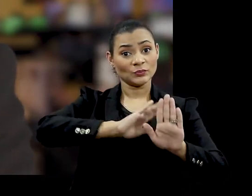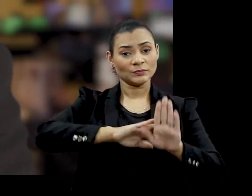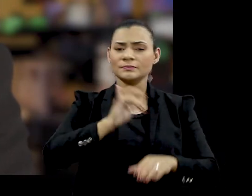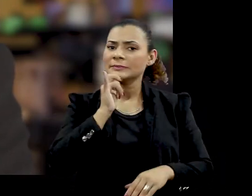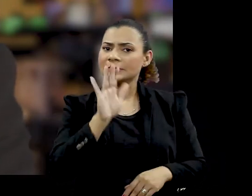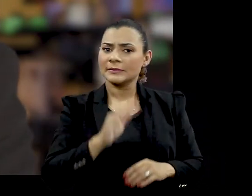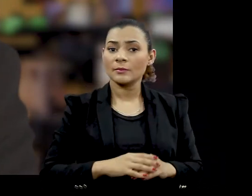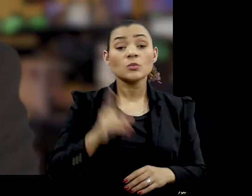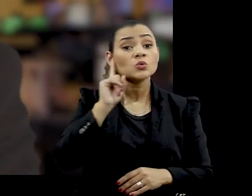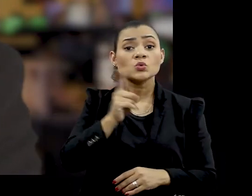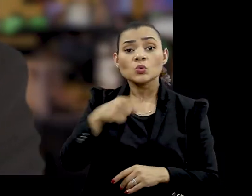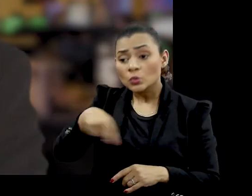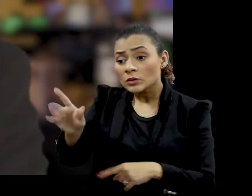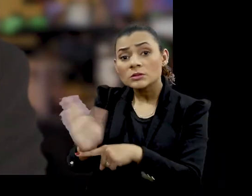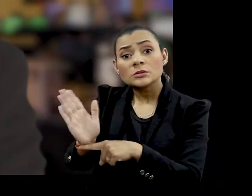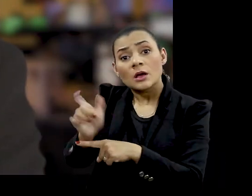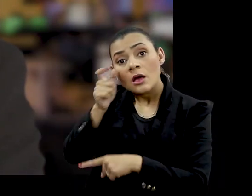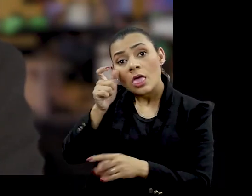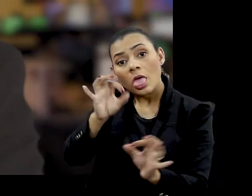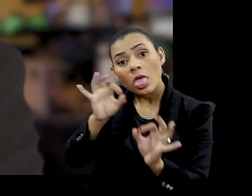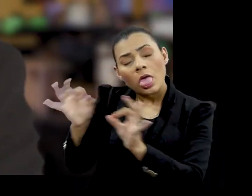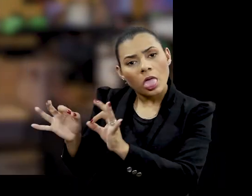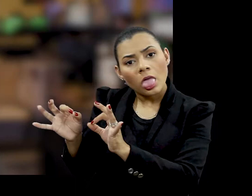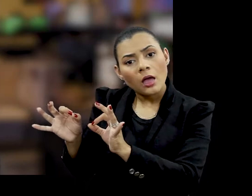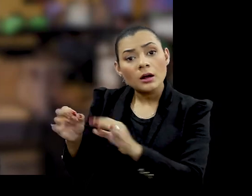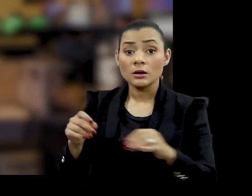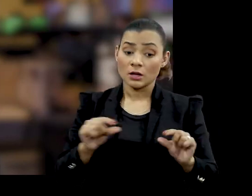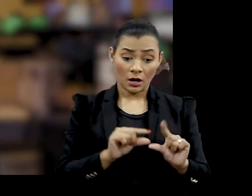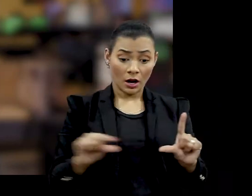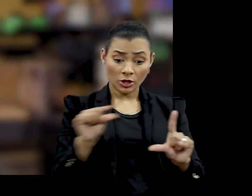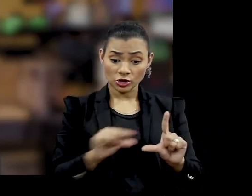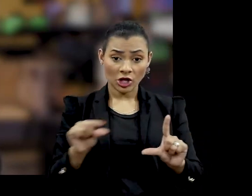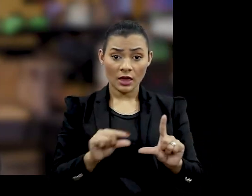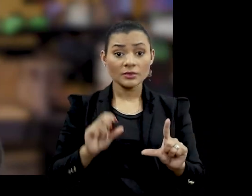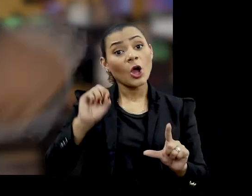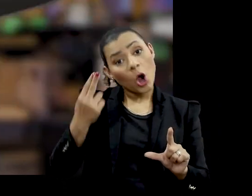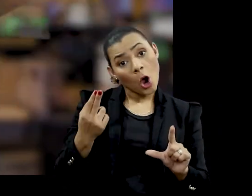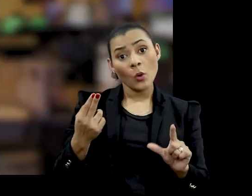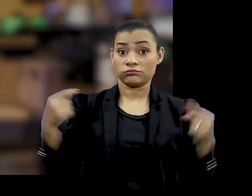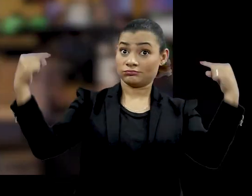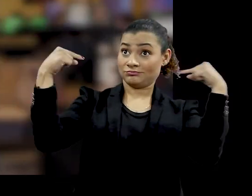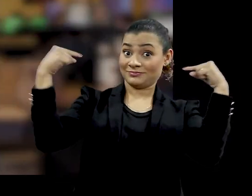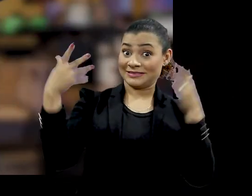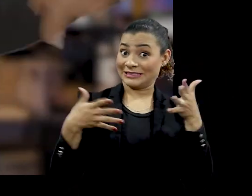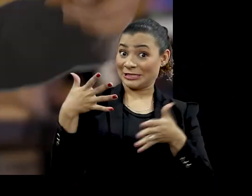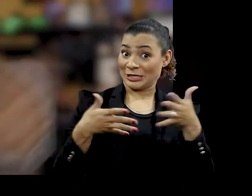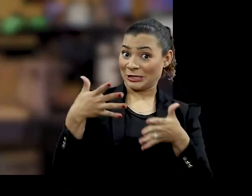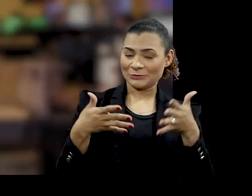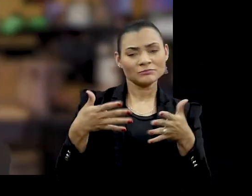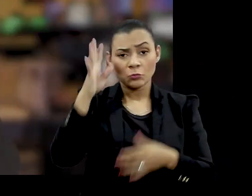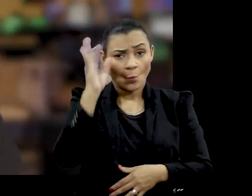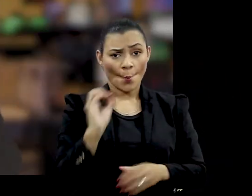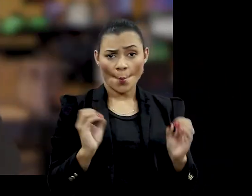Por exemplo Um surdo quer ir ao cinema assistir um filme nacional Sem legenda Ou a janela de libras